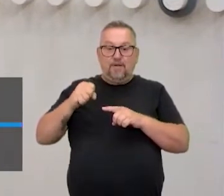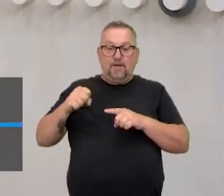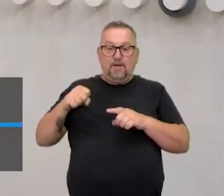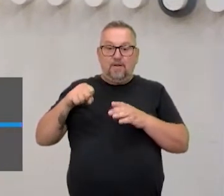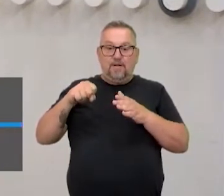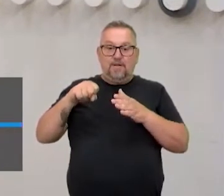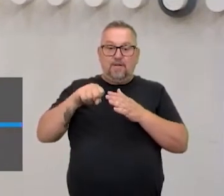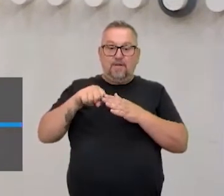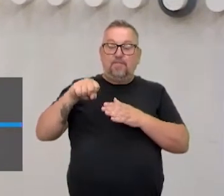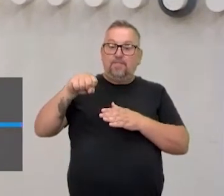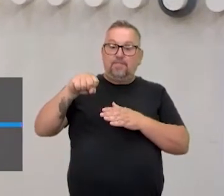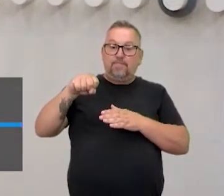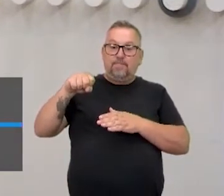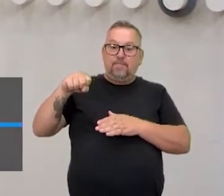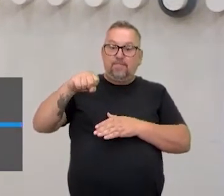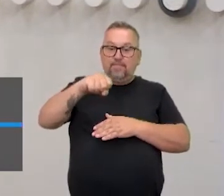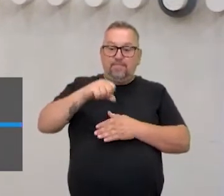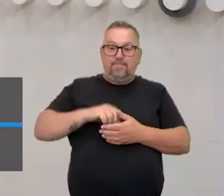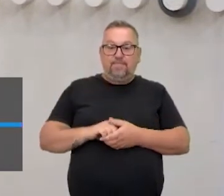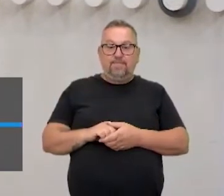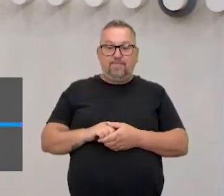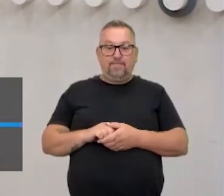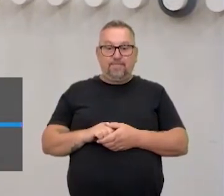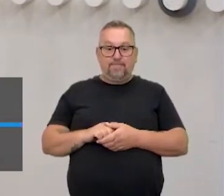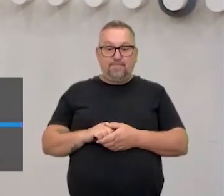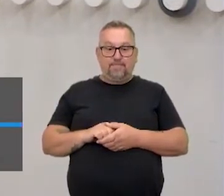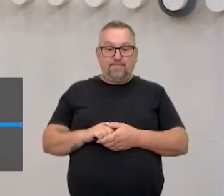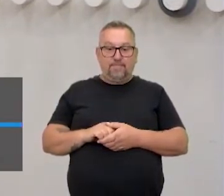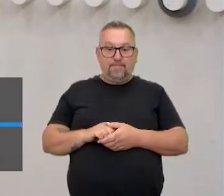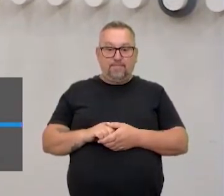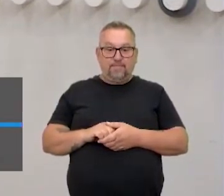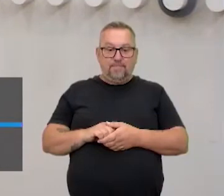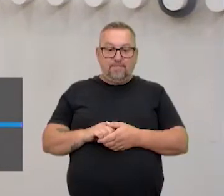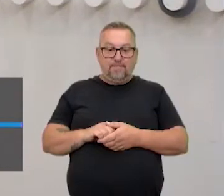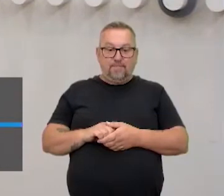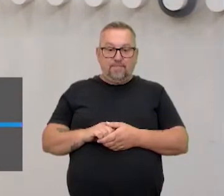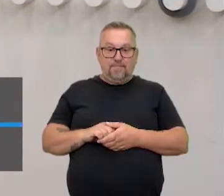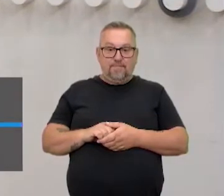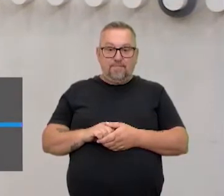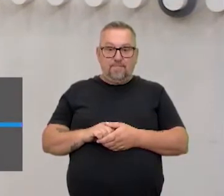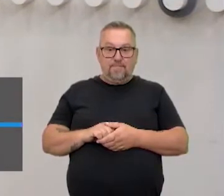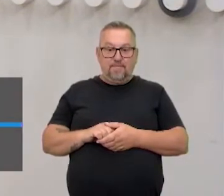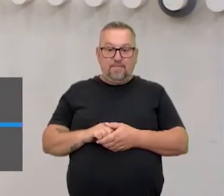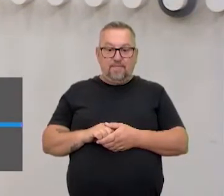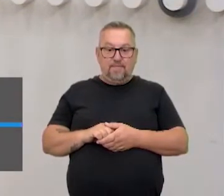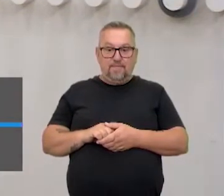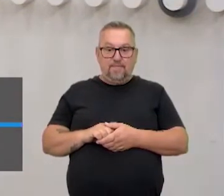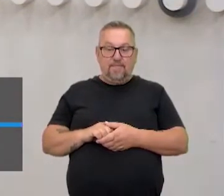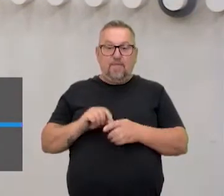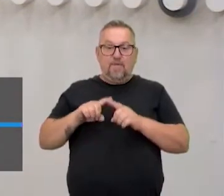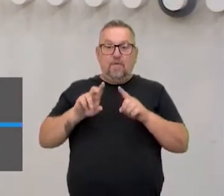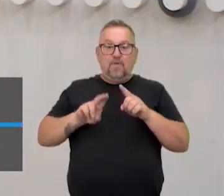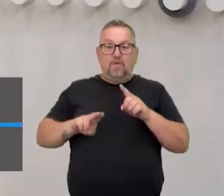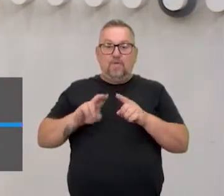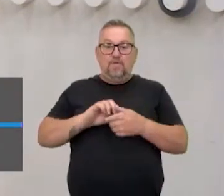certo de bater é com a mão inclinada. Tá. Então, o soco, a gente usa só o quadril.